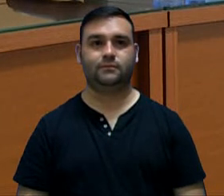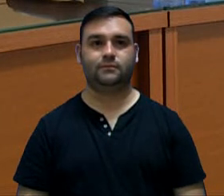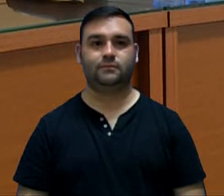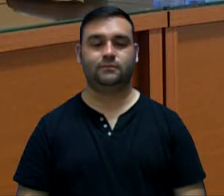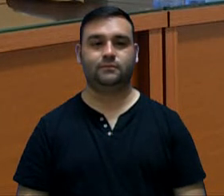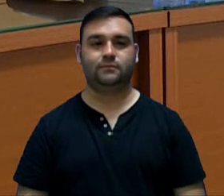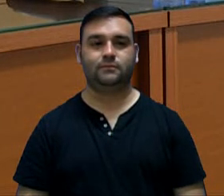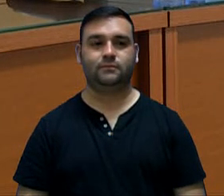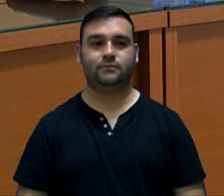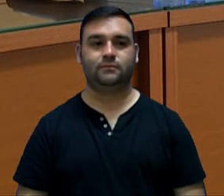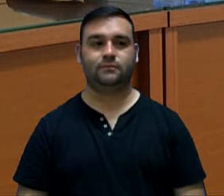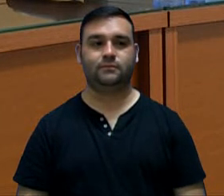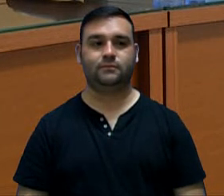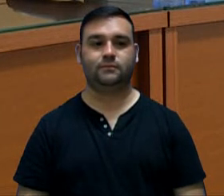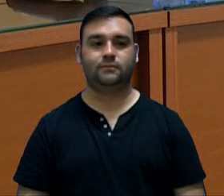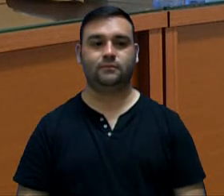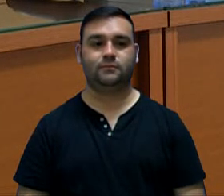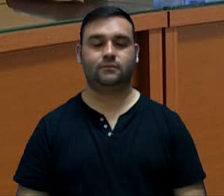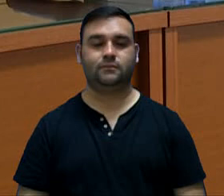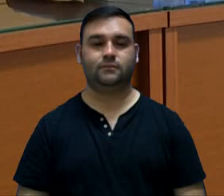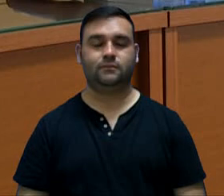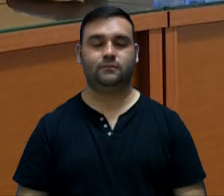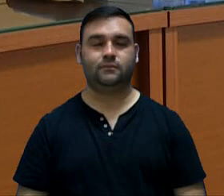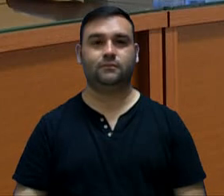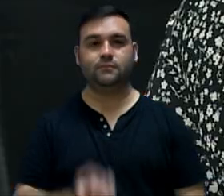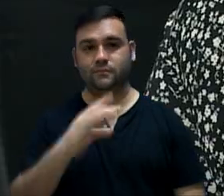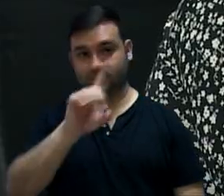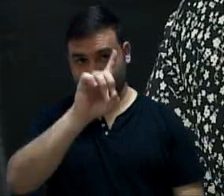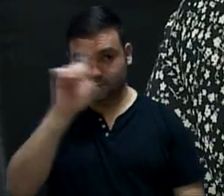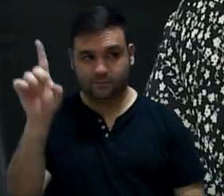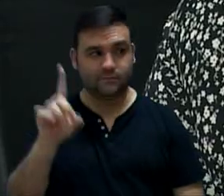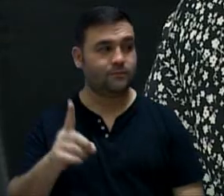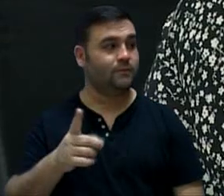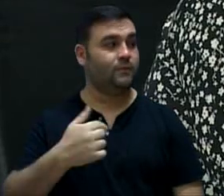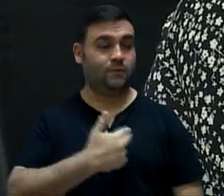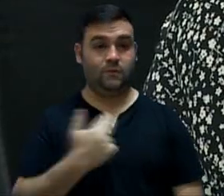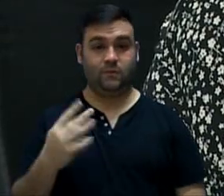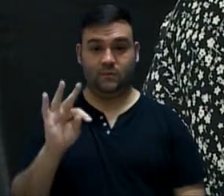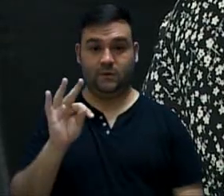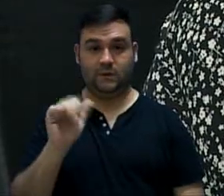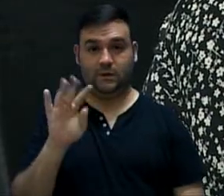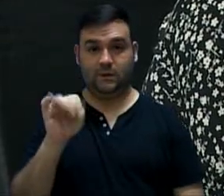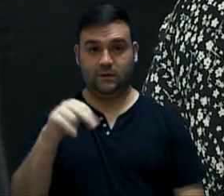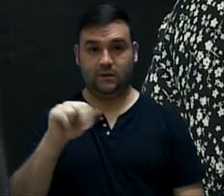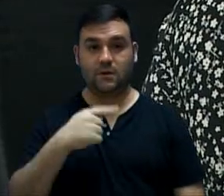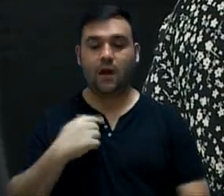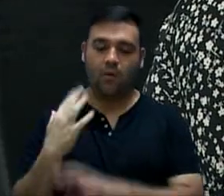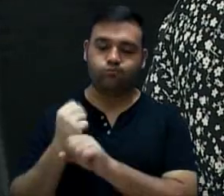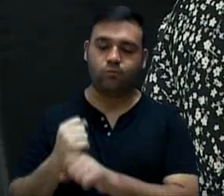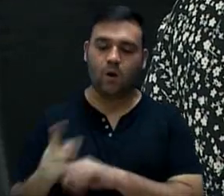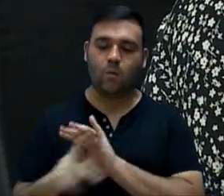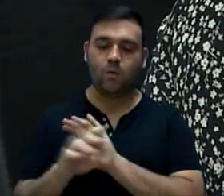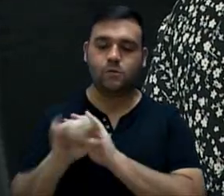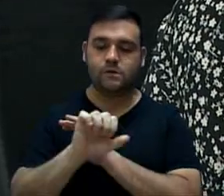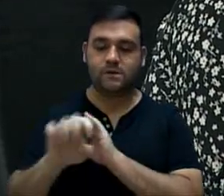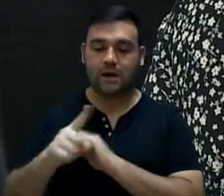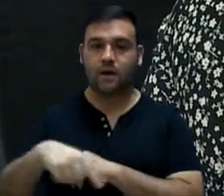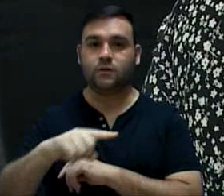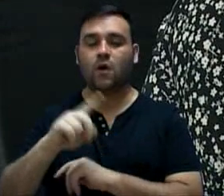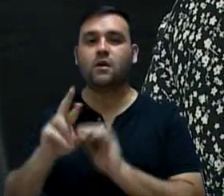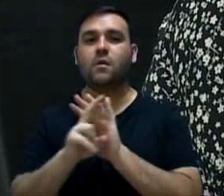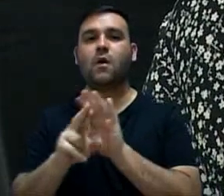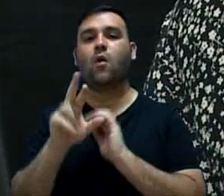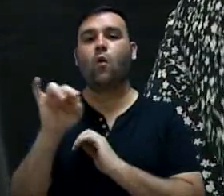Diretor Fran, está ligado. Bom dia, eu sou a Tatiana, contadora do SAI Sorocaba, e estamos